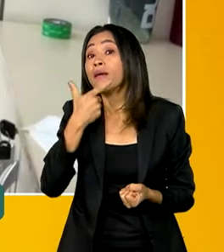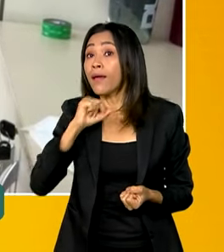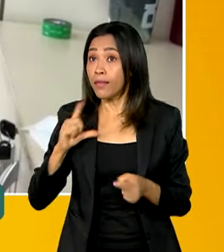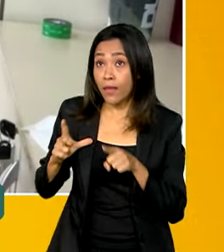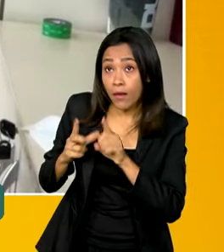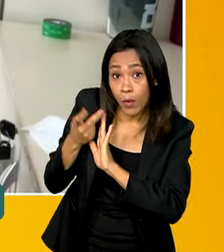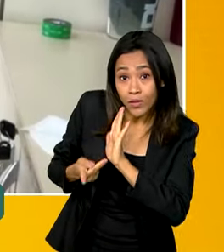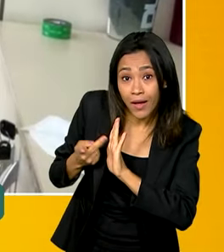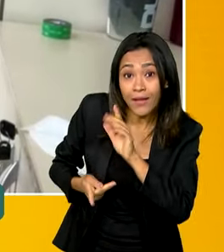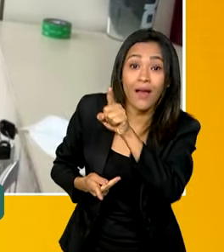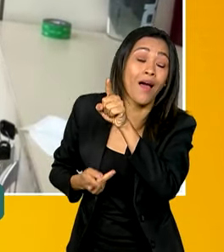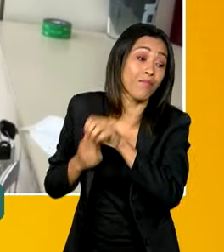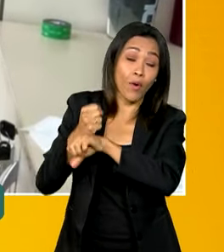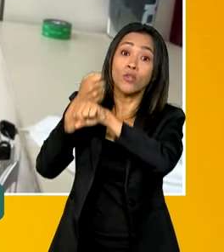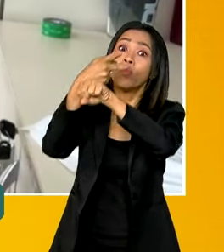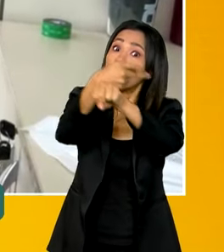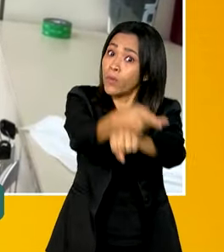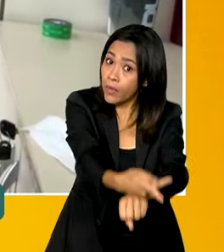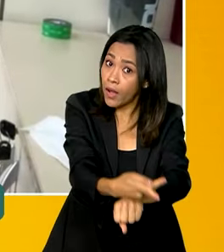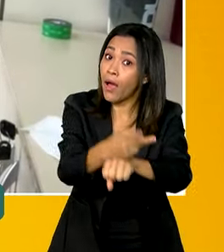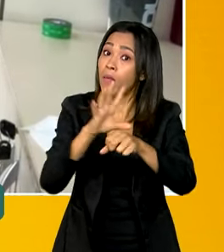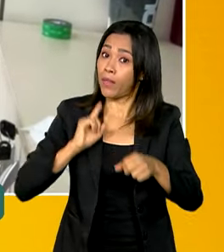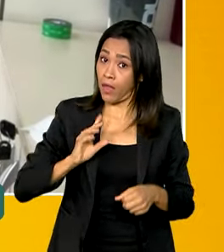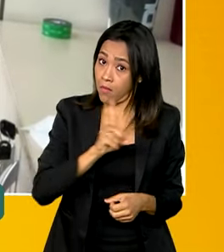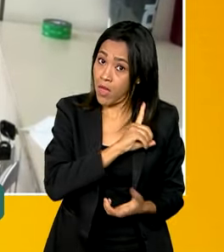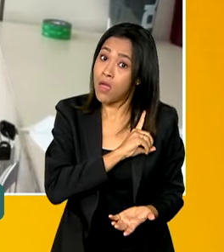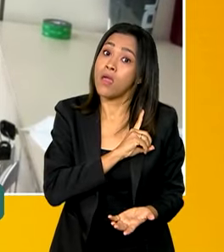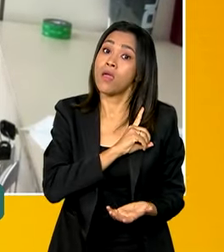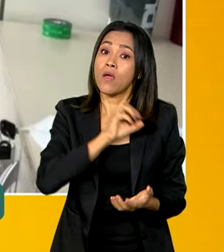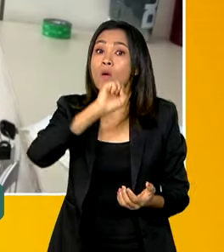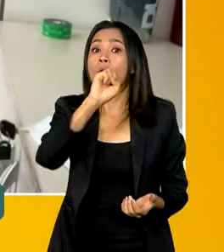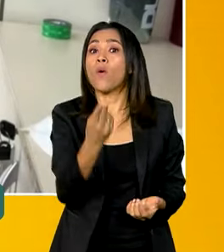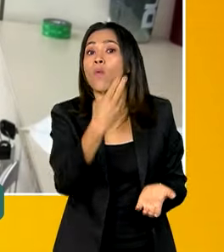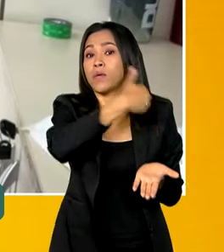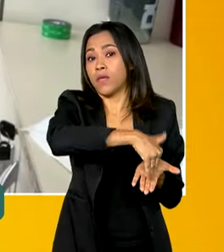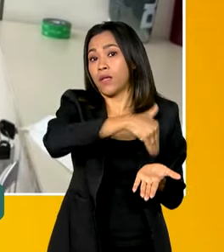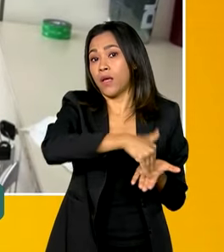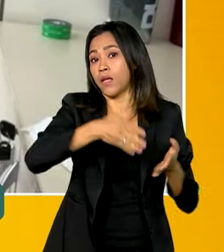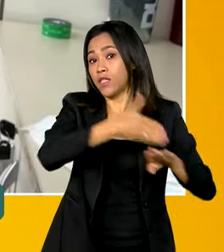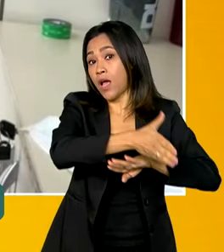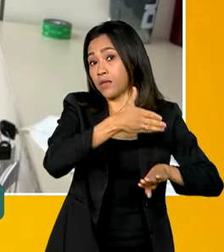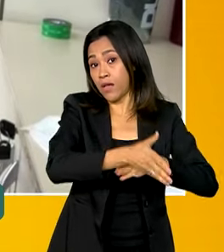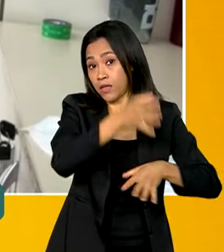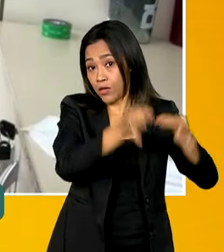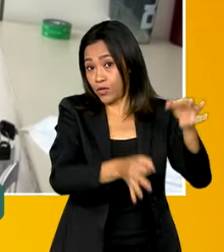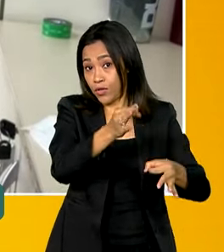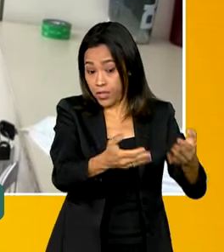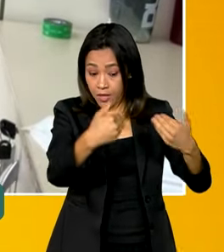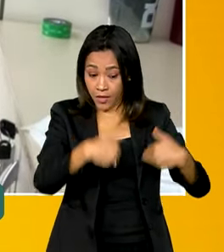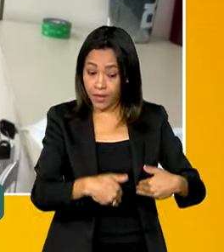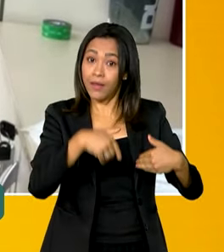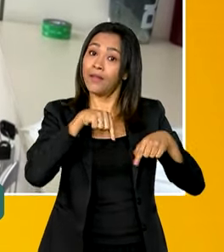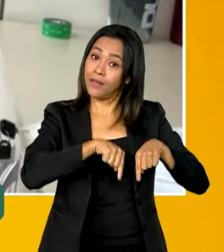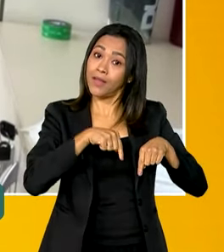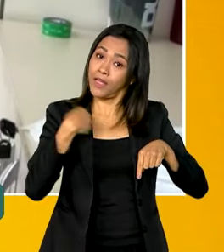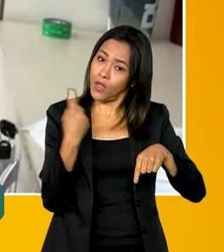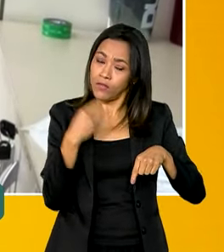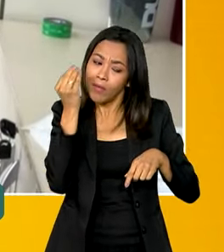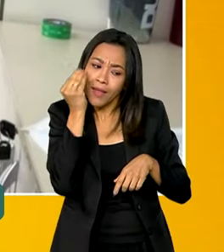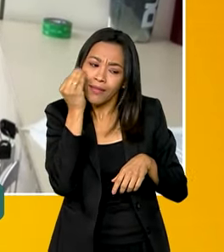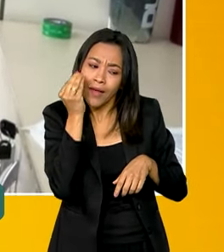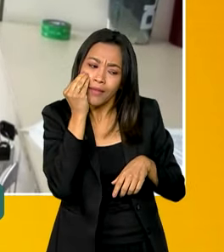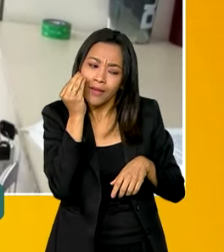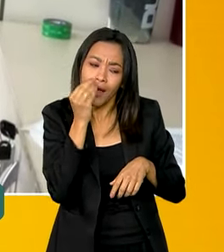sempre podem procurar as Defensorias ou também o próprio Secretário Nacional de Acesso à Justiça aqui, do Ministério da Justiça, que a gente vai tentar